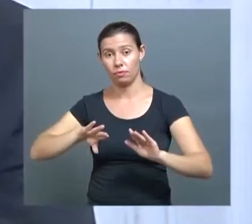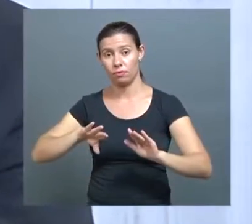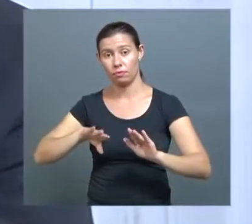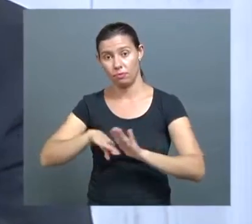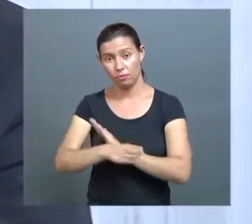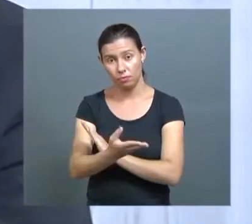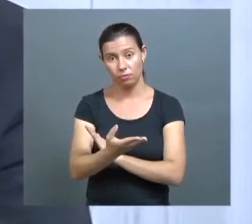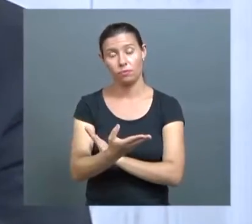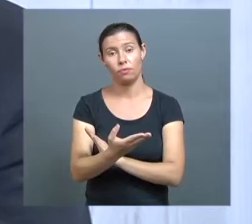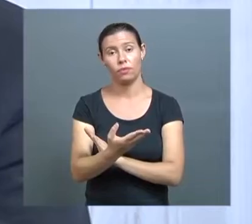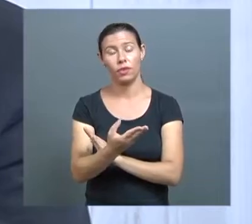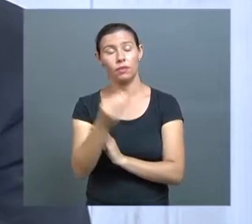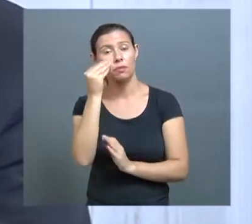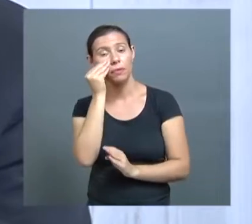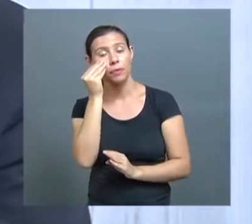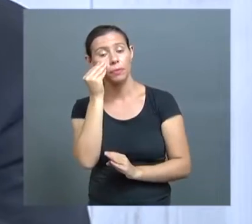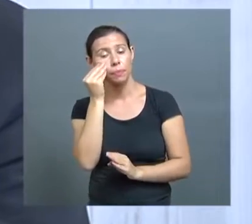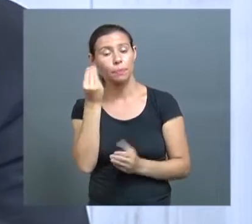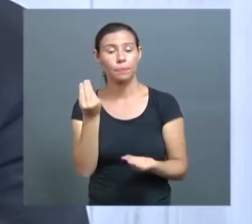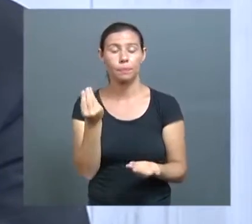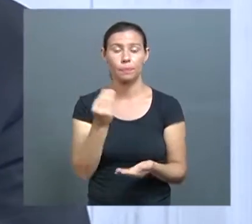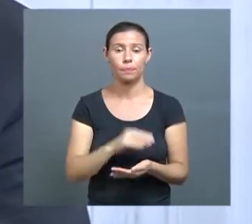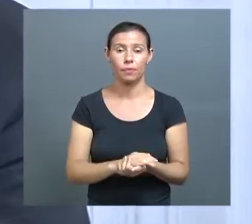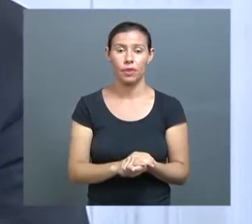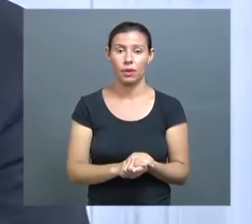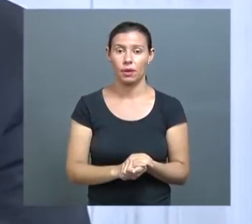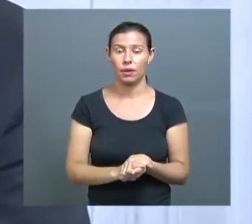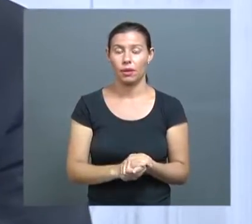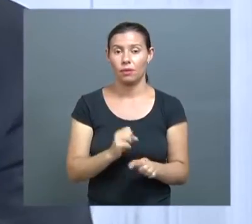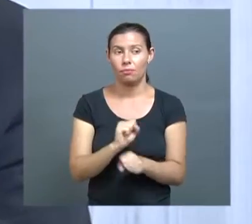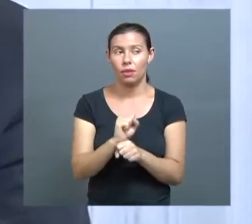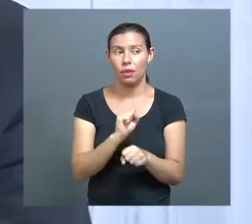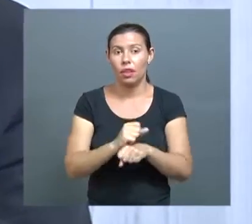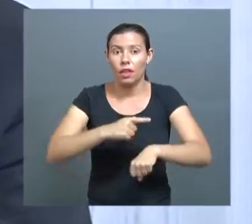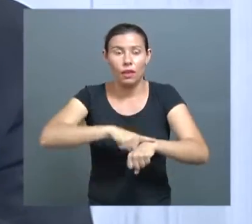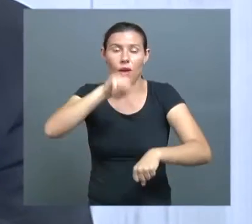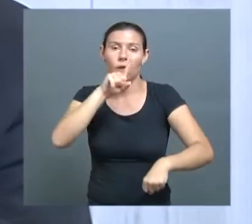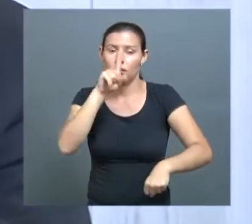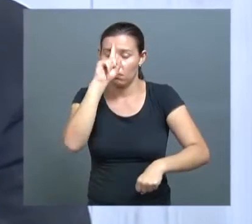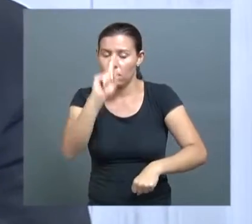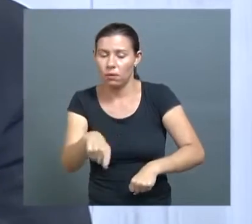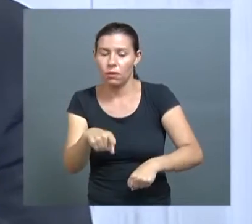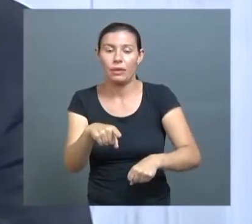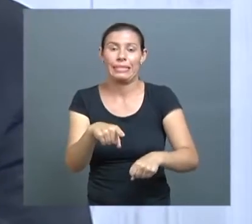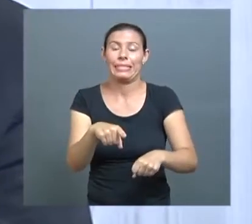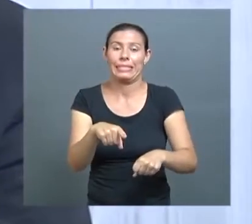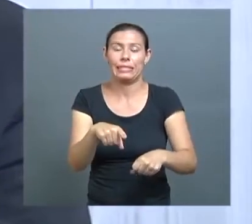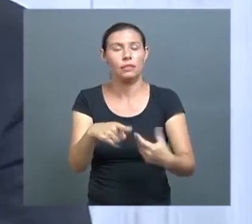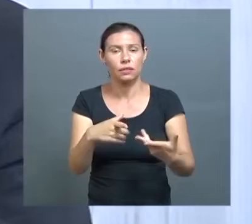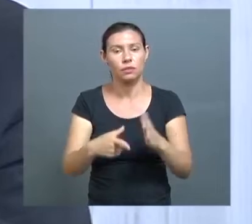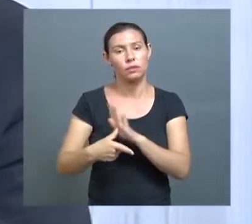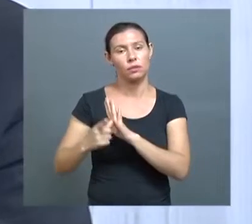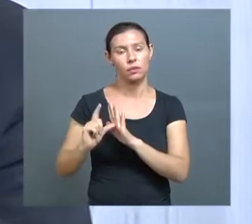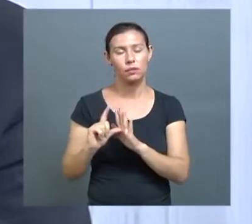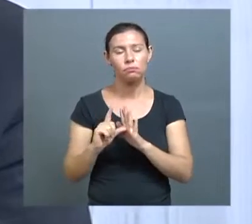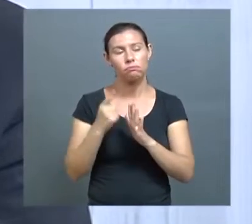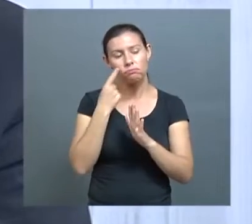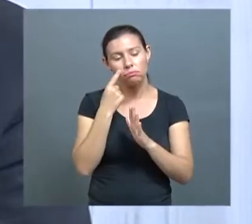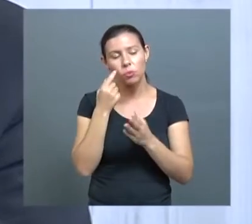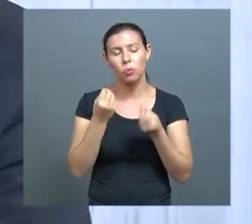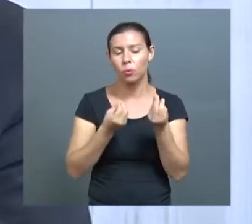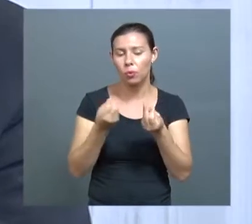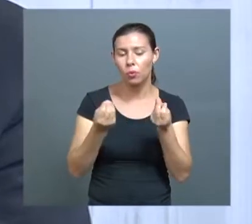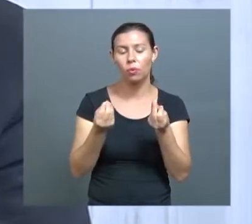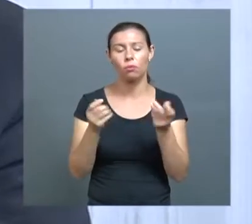iniciamos alguns testes, né? Para não deixar para o momento de fazer efetivamente a colocação, a inserção desses